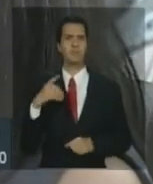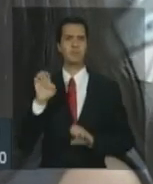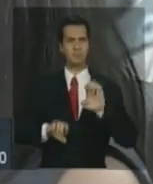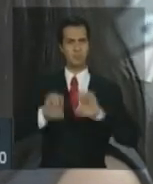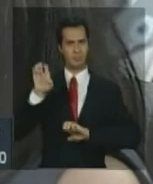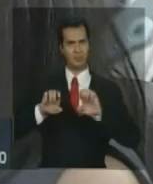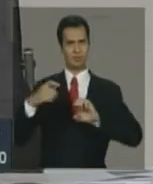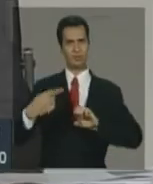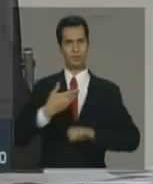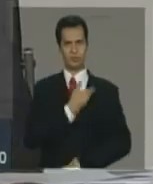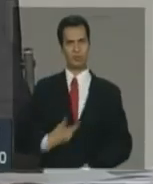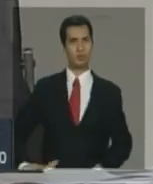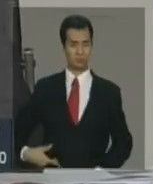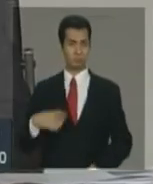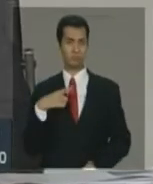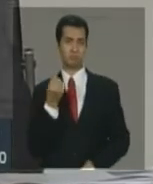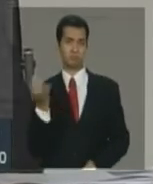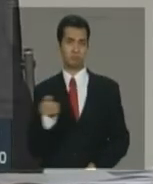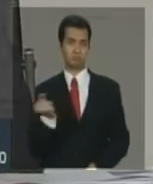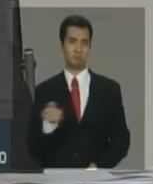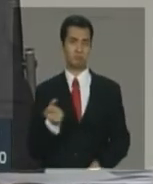e esperamos que isso continue.